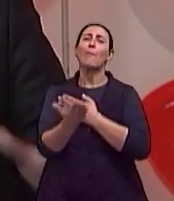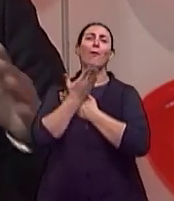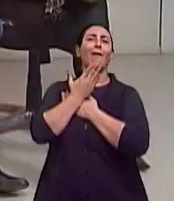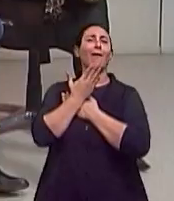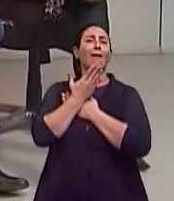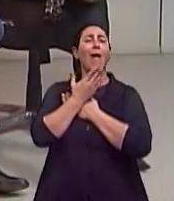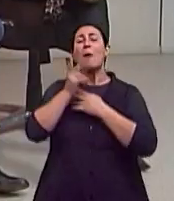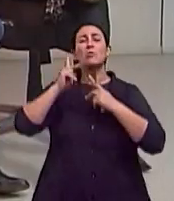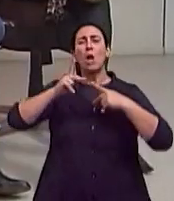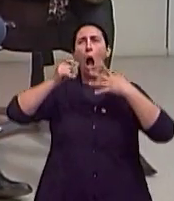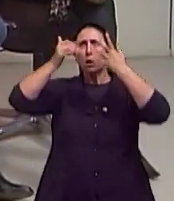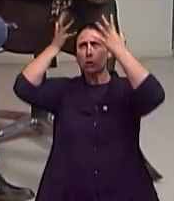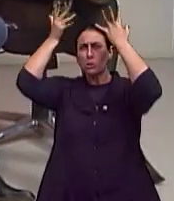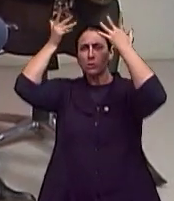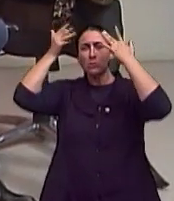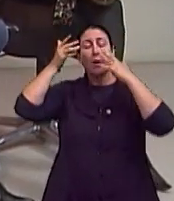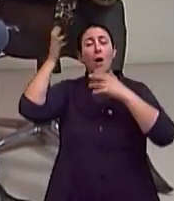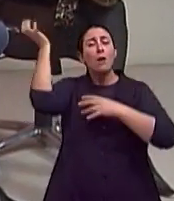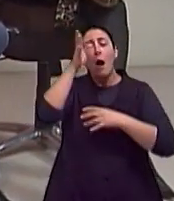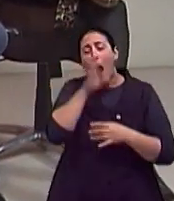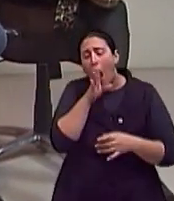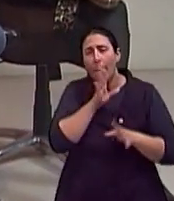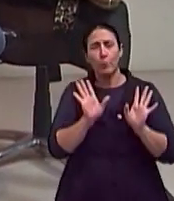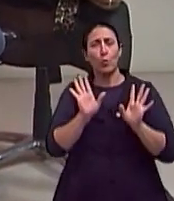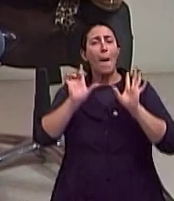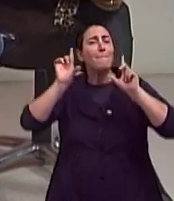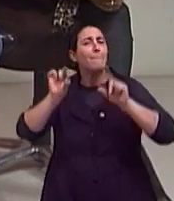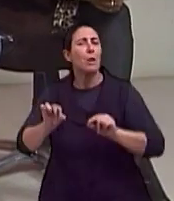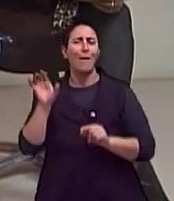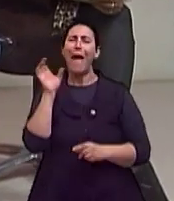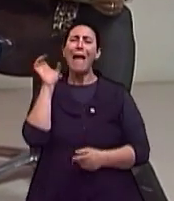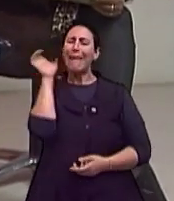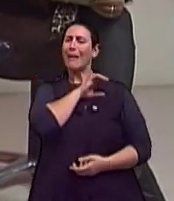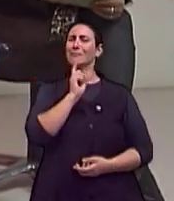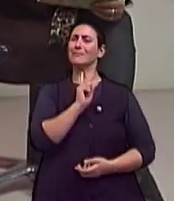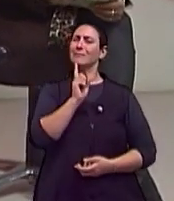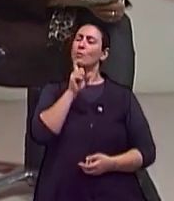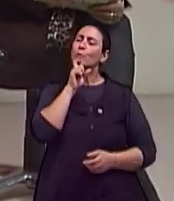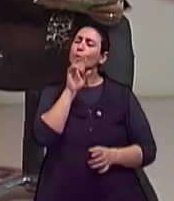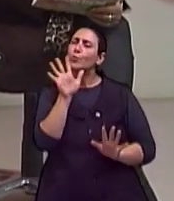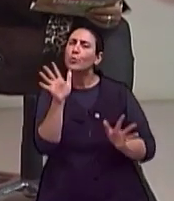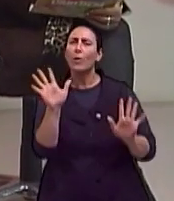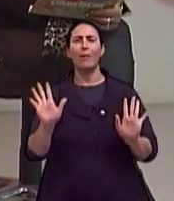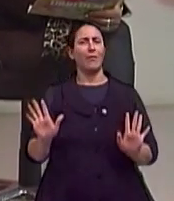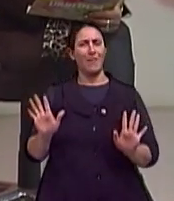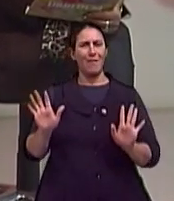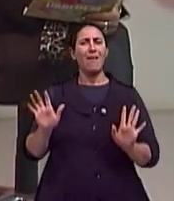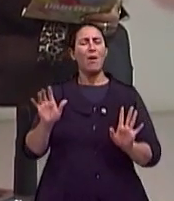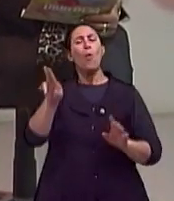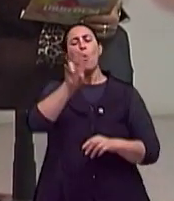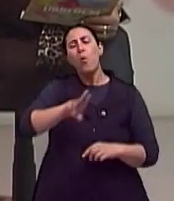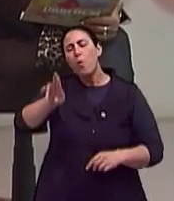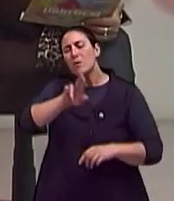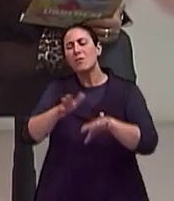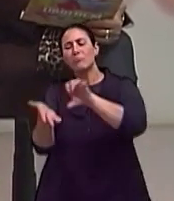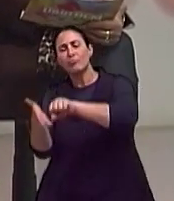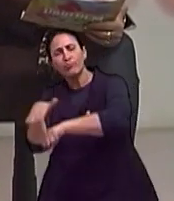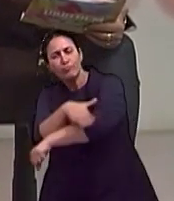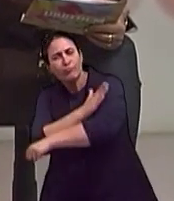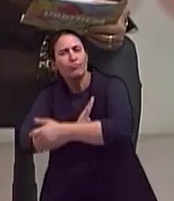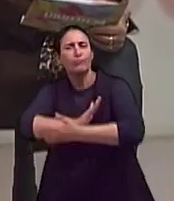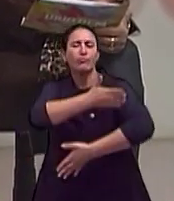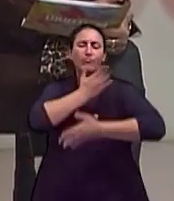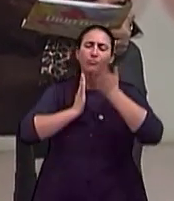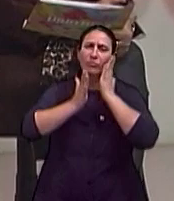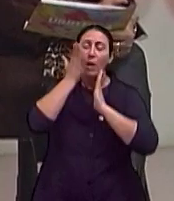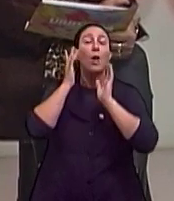precoce. Então, o banho rápido, o menos quente possível, usar hidratante, fazer uma esfoliação,